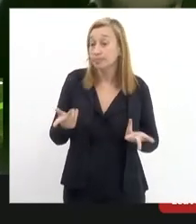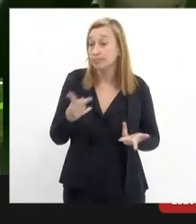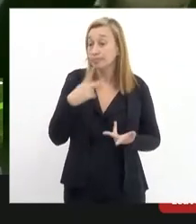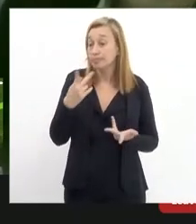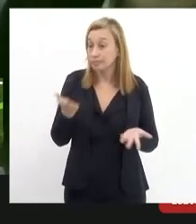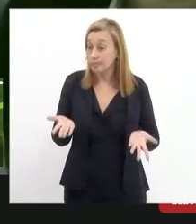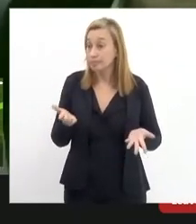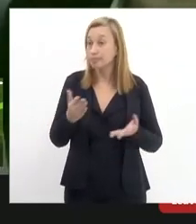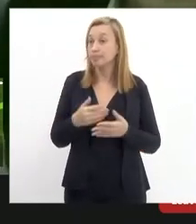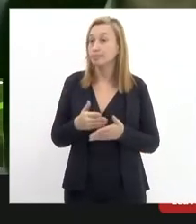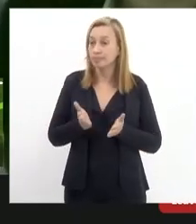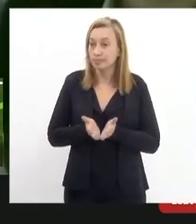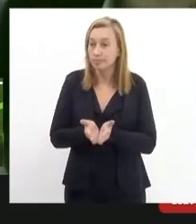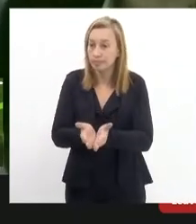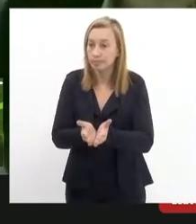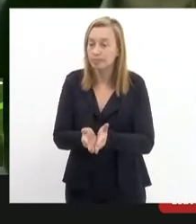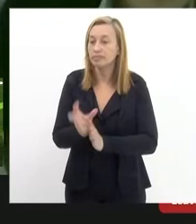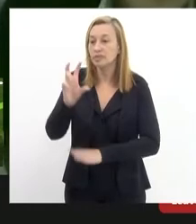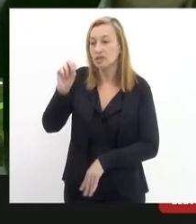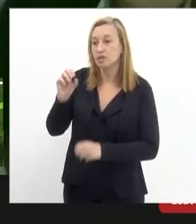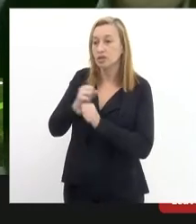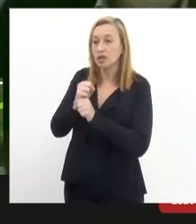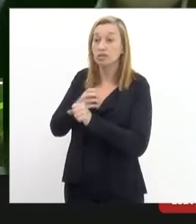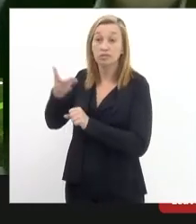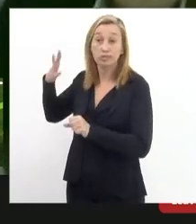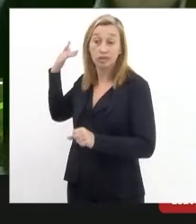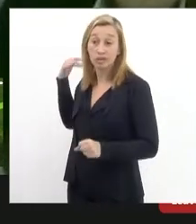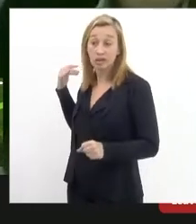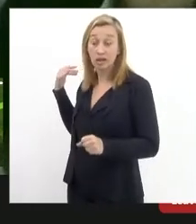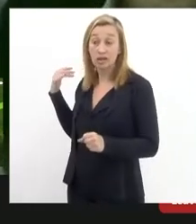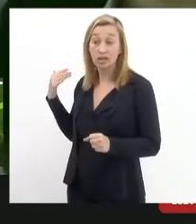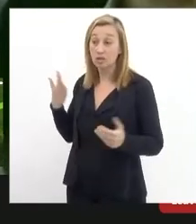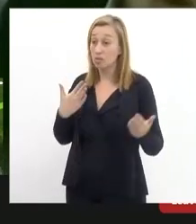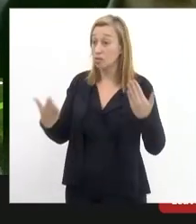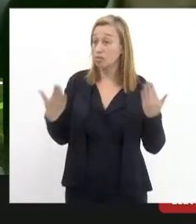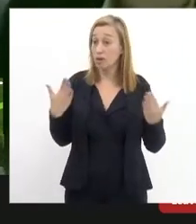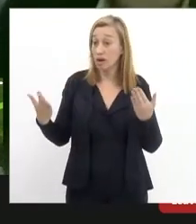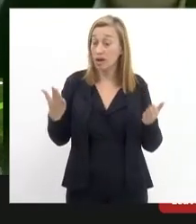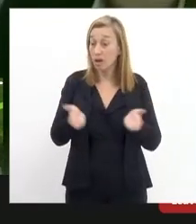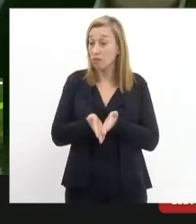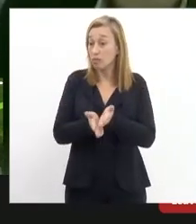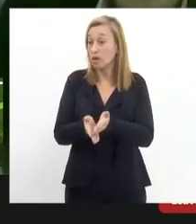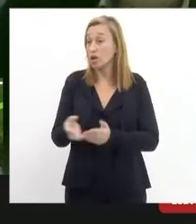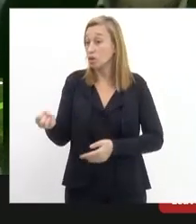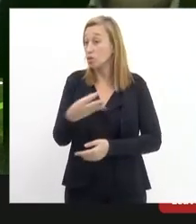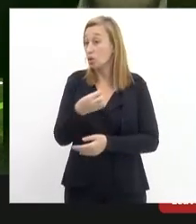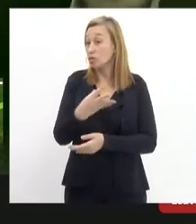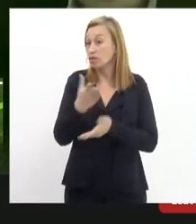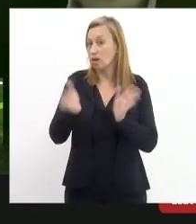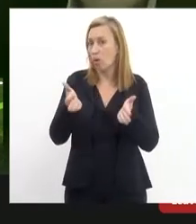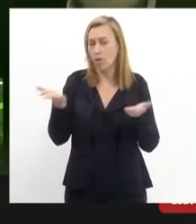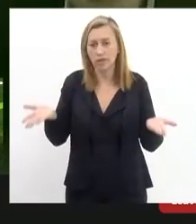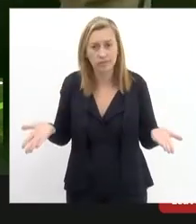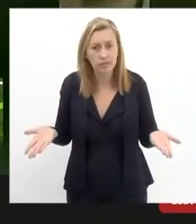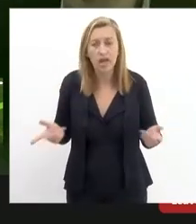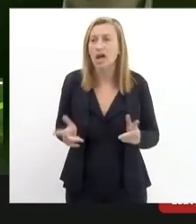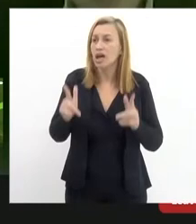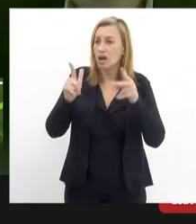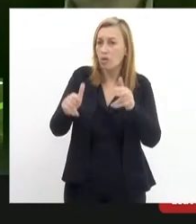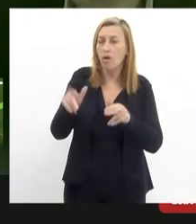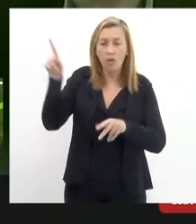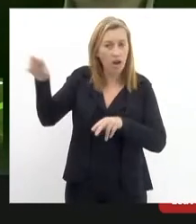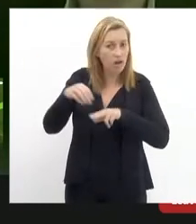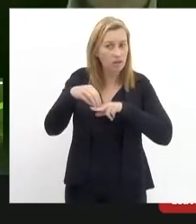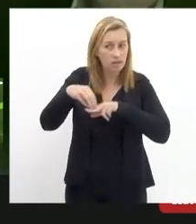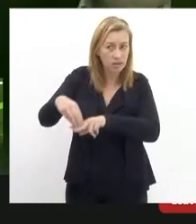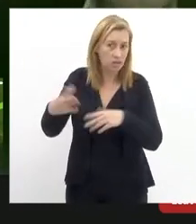as barcas de 50 anos atrás e quando se pensa em Niterói se pensa em barca como modal assim como Santa Tereza se pensa no